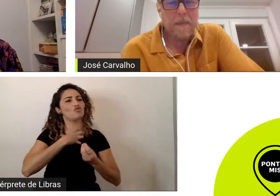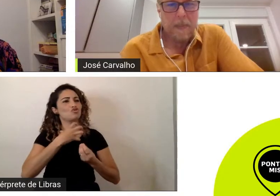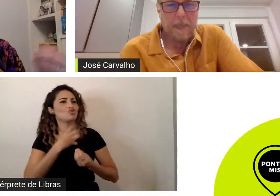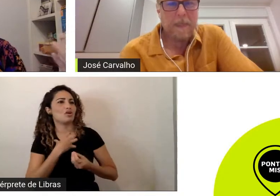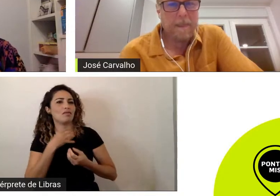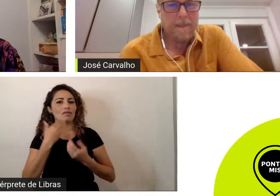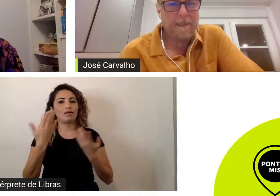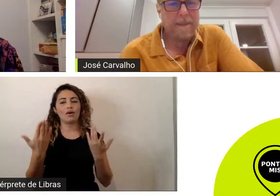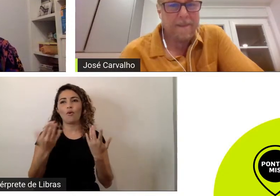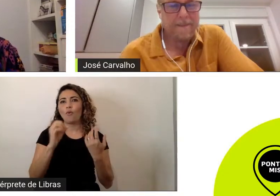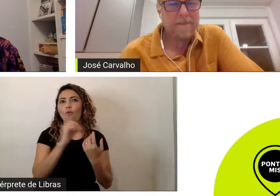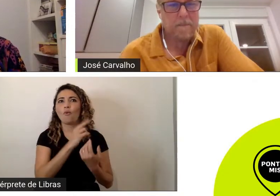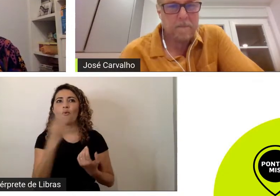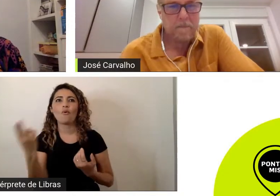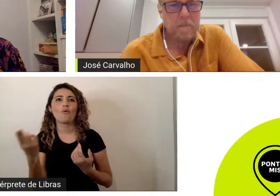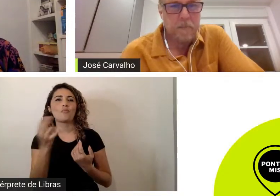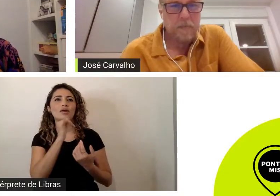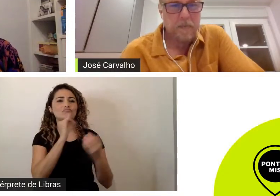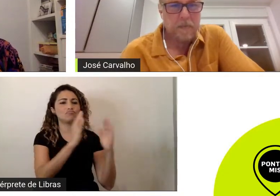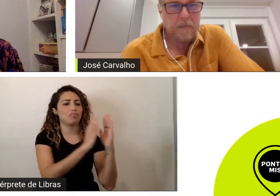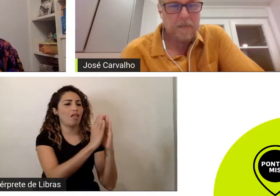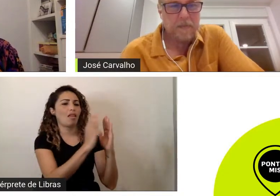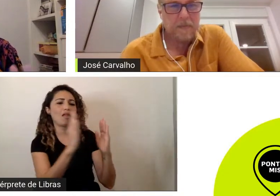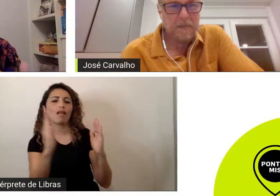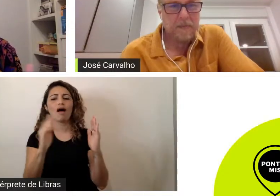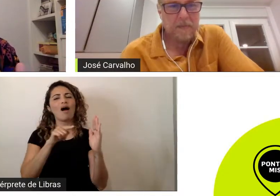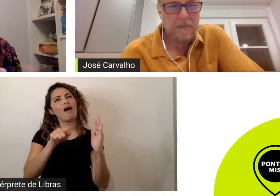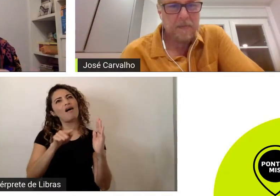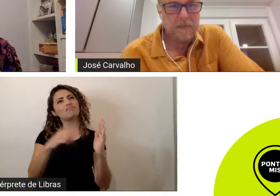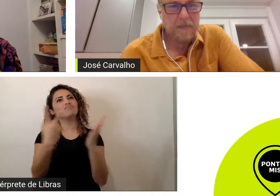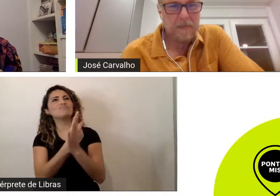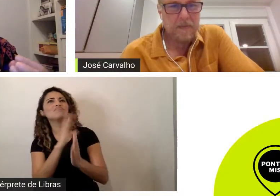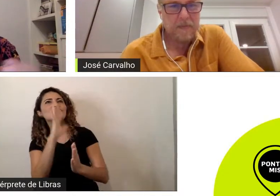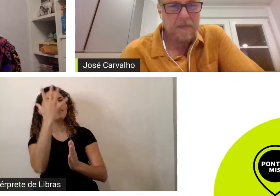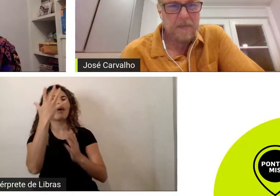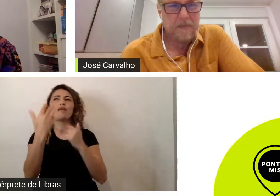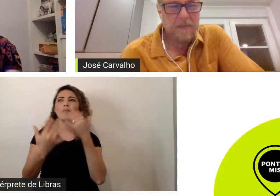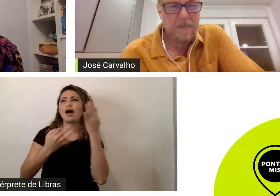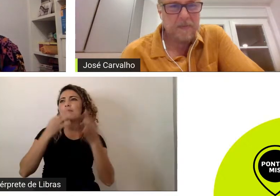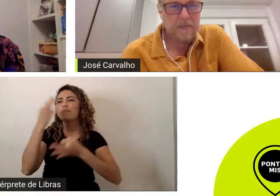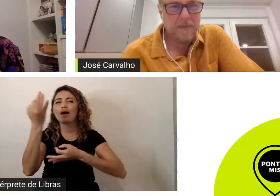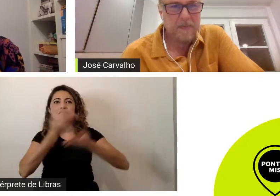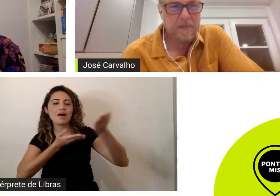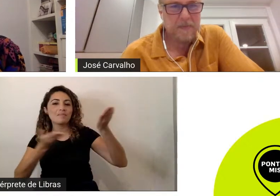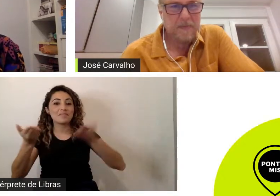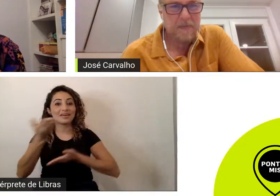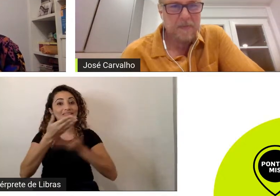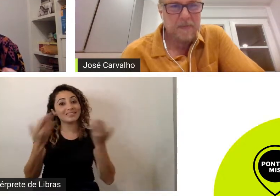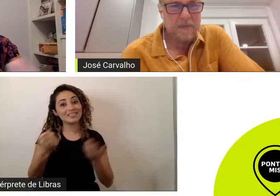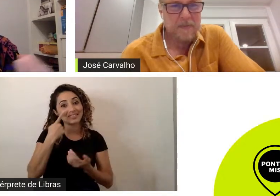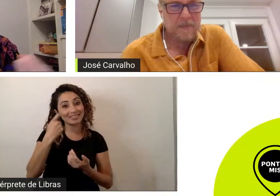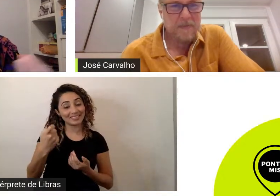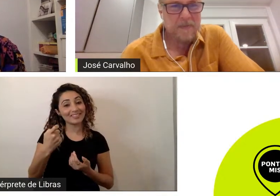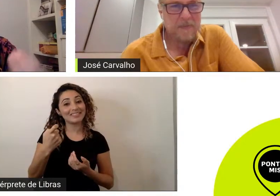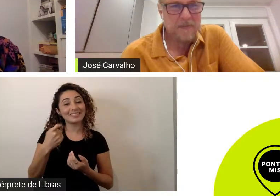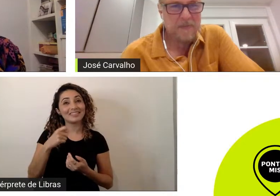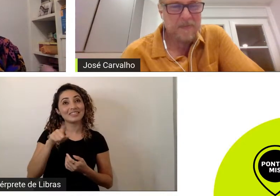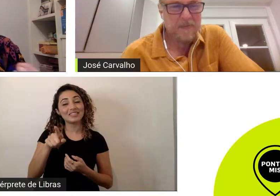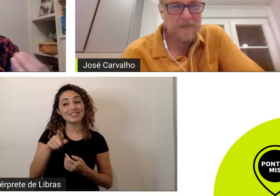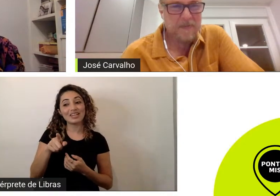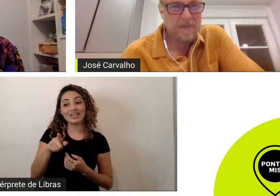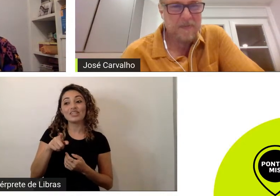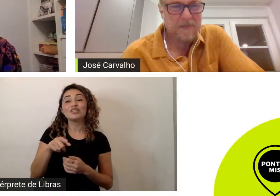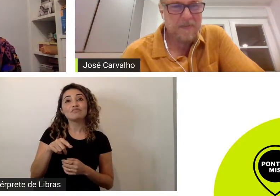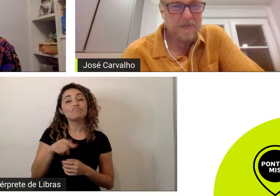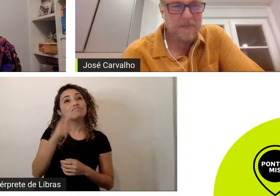interferência narrativa então é interessante assistir também como esse comentário do público vem